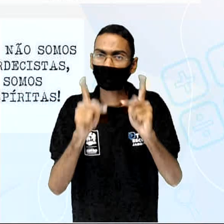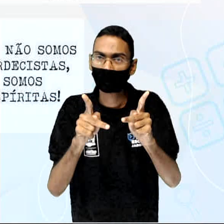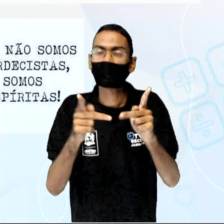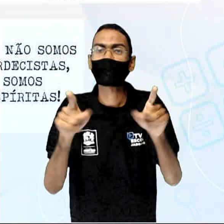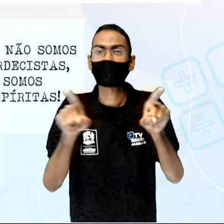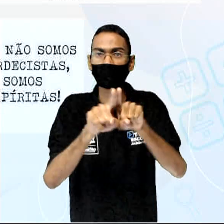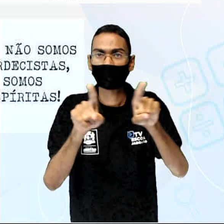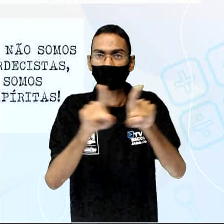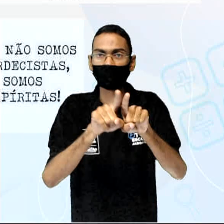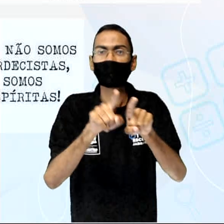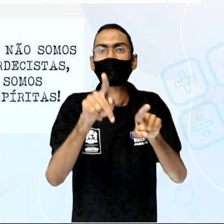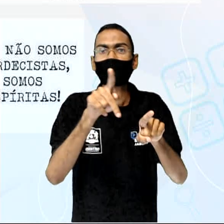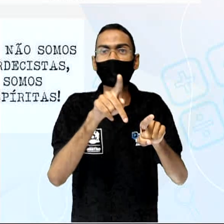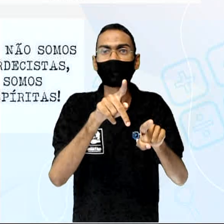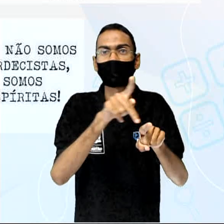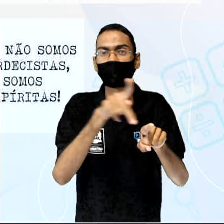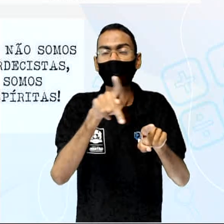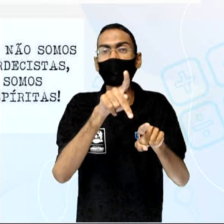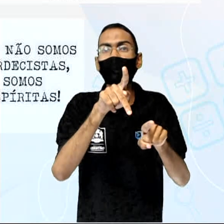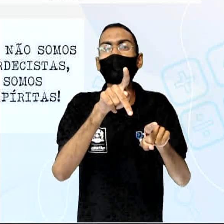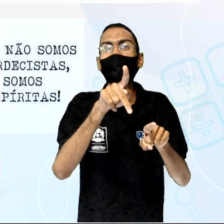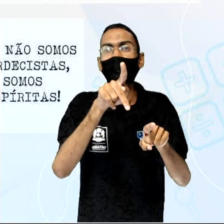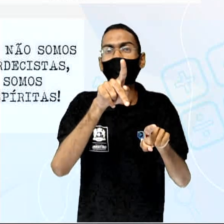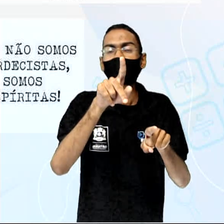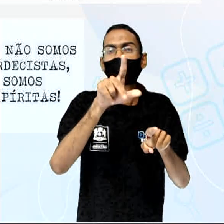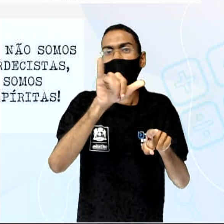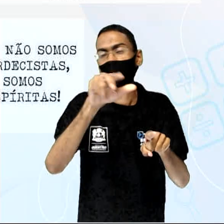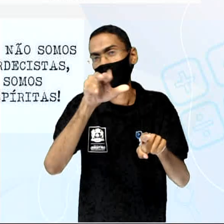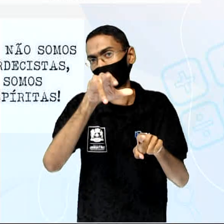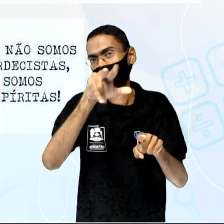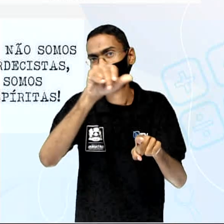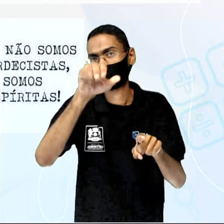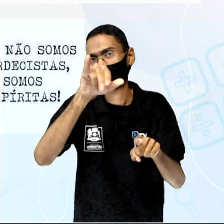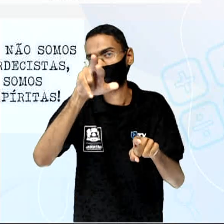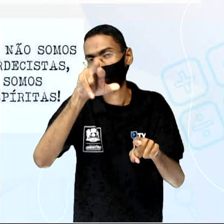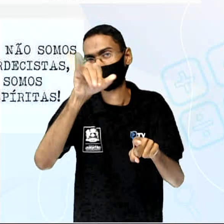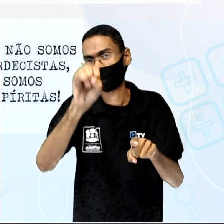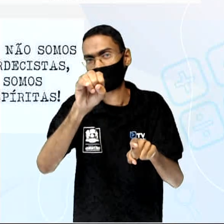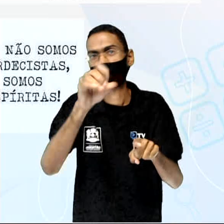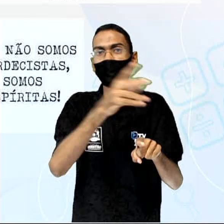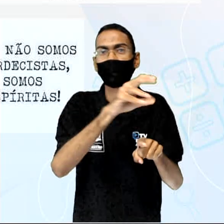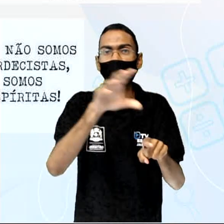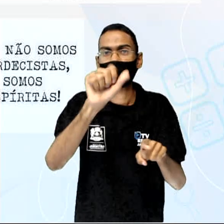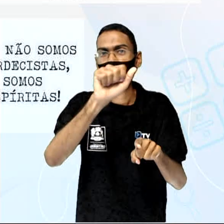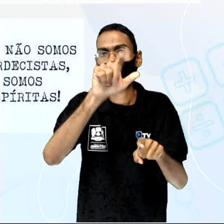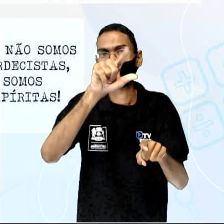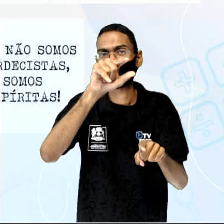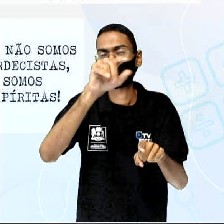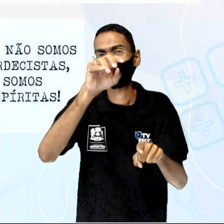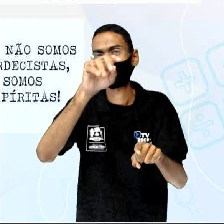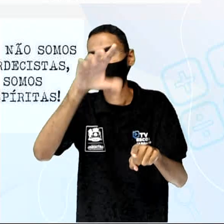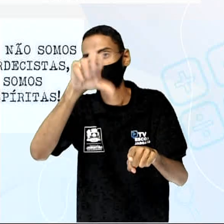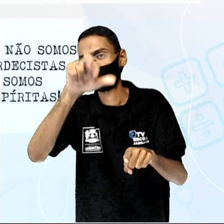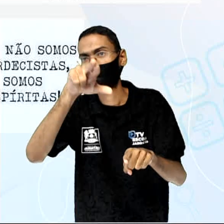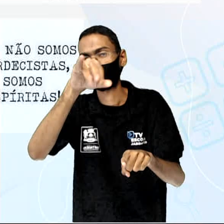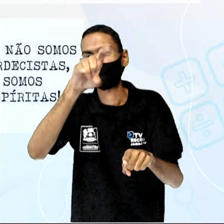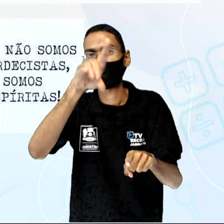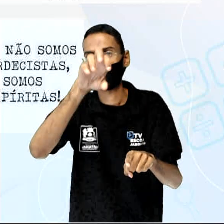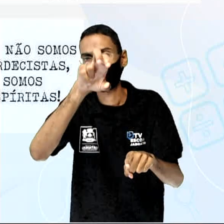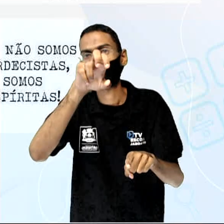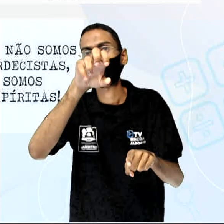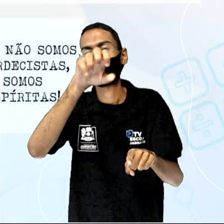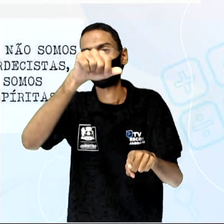Rivail, que passa a usar o nome espírita dele de Allan Kardec. Depois,